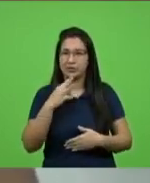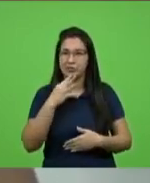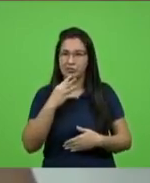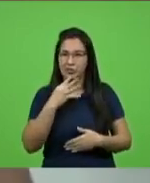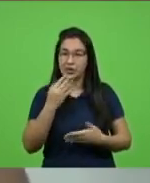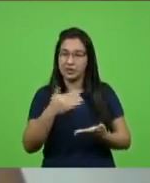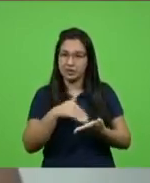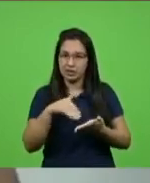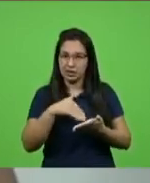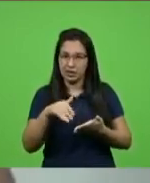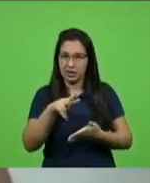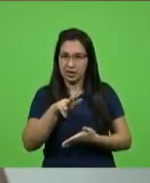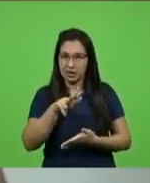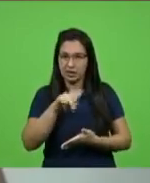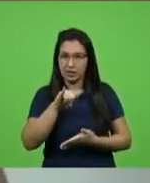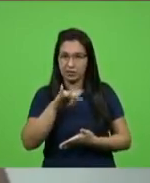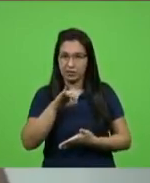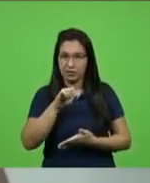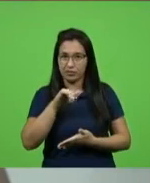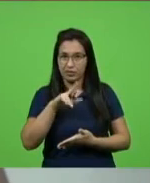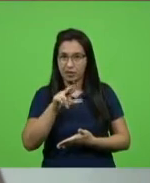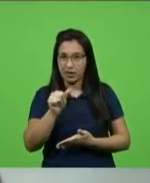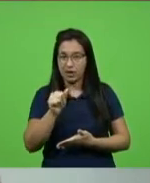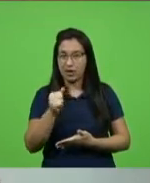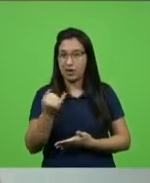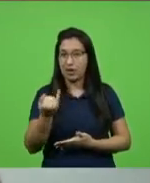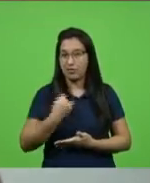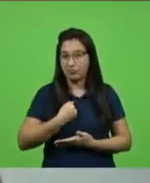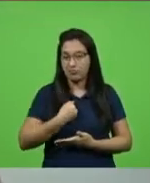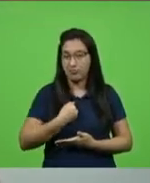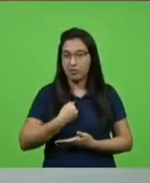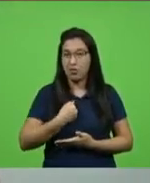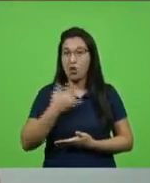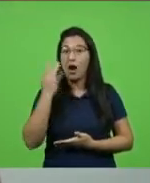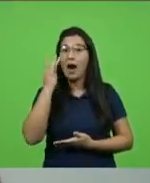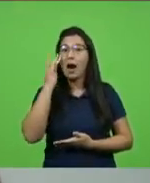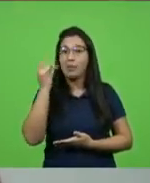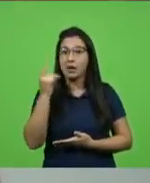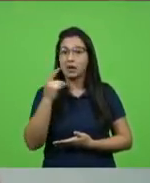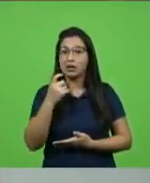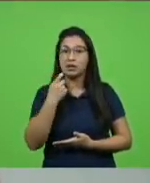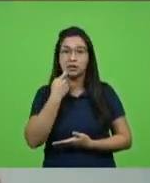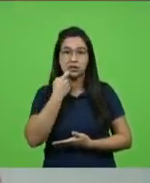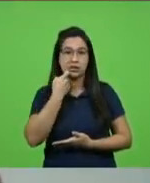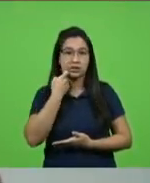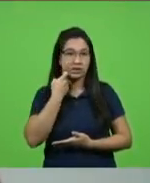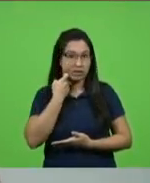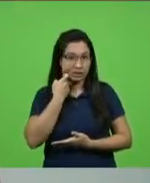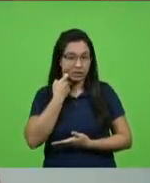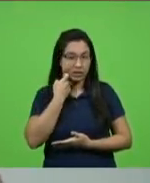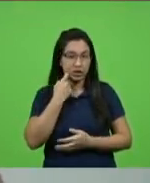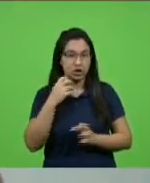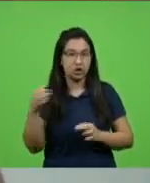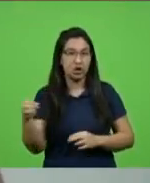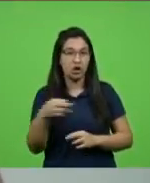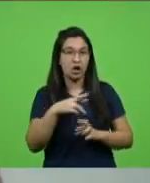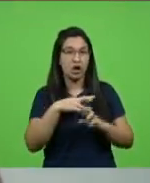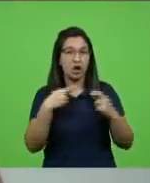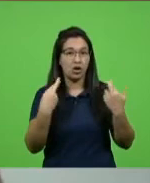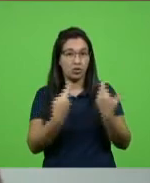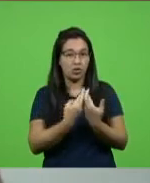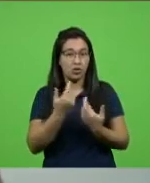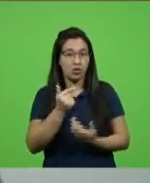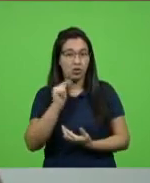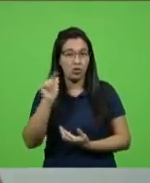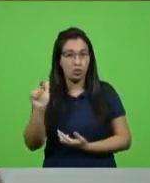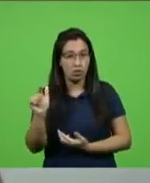Vieira me assegurou que nessa sexta-feira amanhã vai fazer uma reunião uma nova reunião com a equipe para